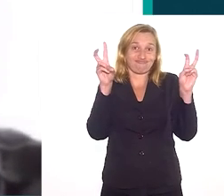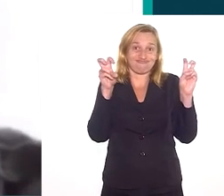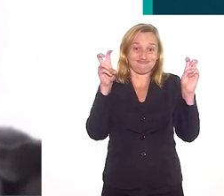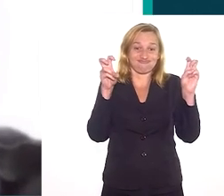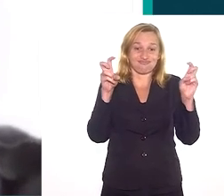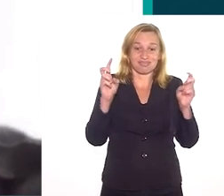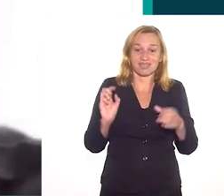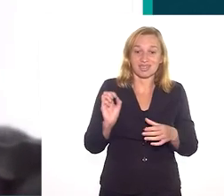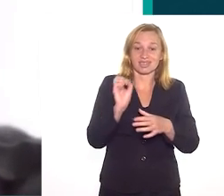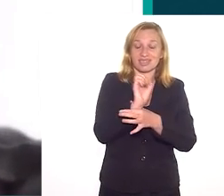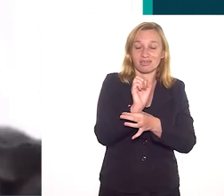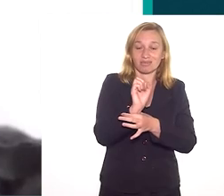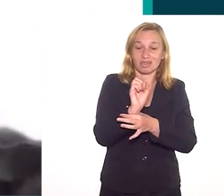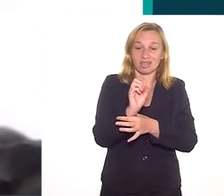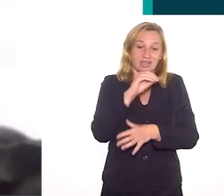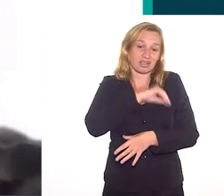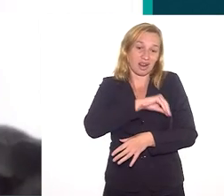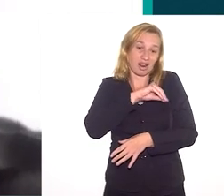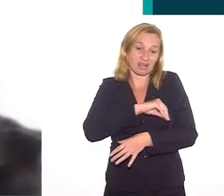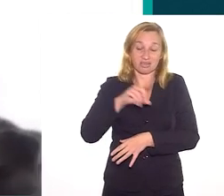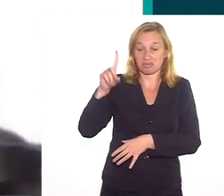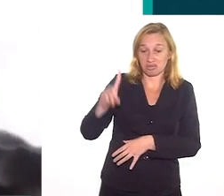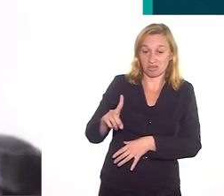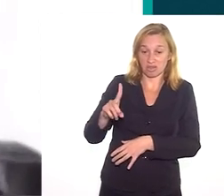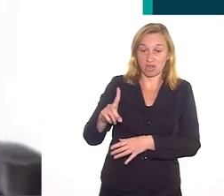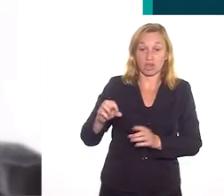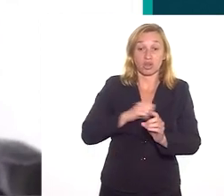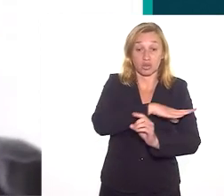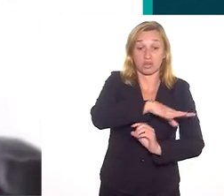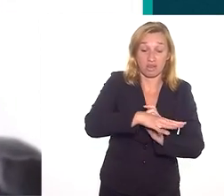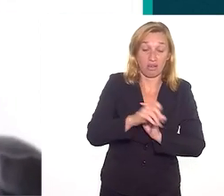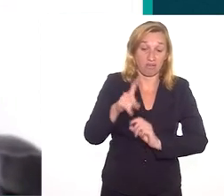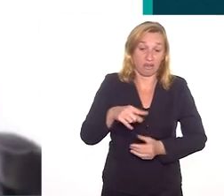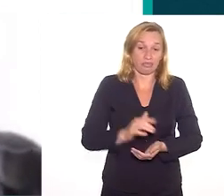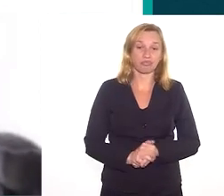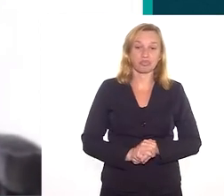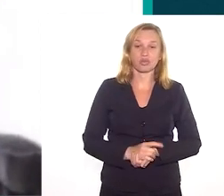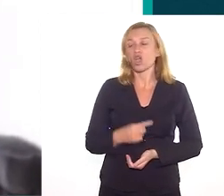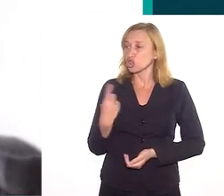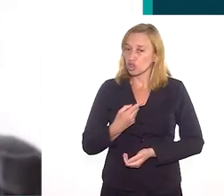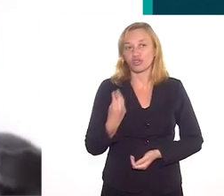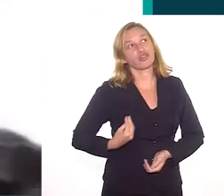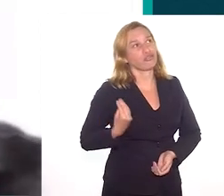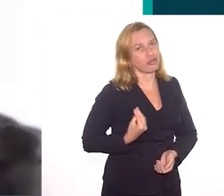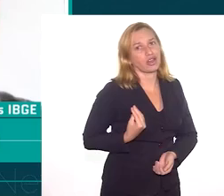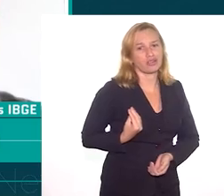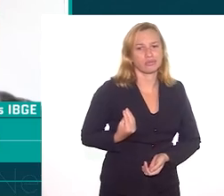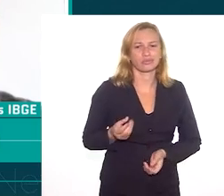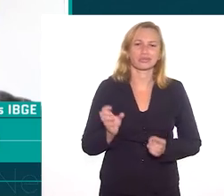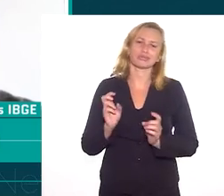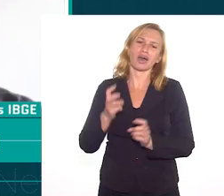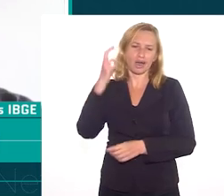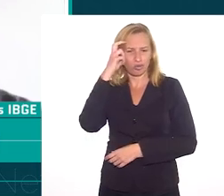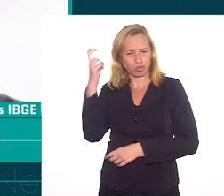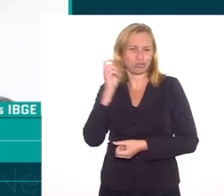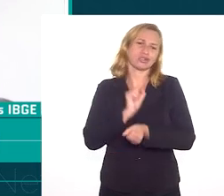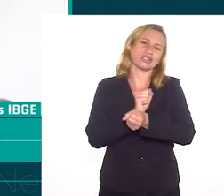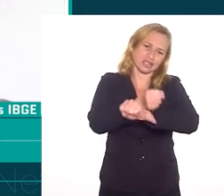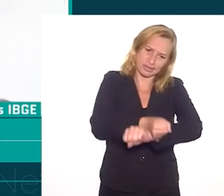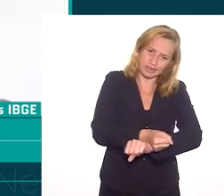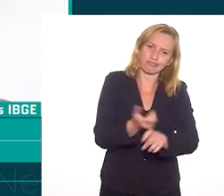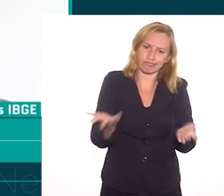tem toda essa questão da proteção salarial deficiente, da proteção social deficiente. A gente vive